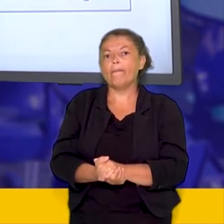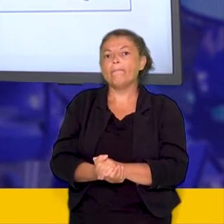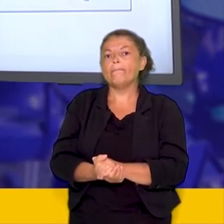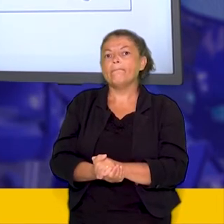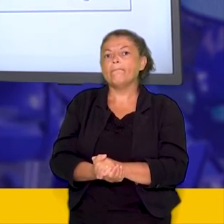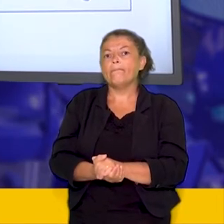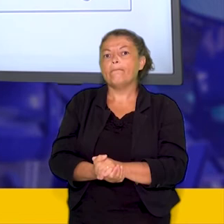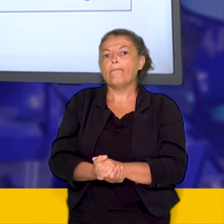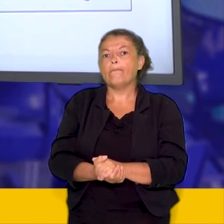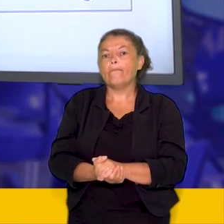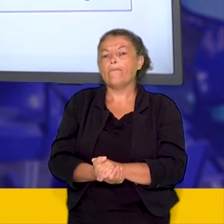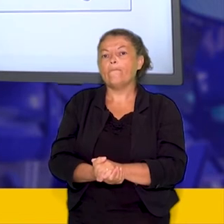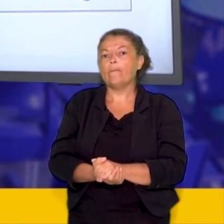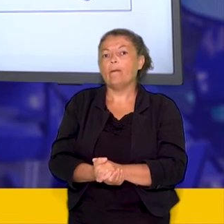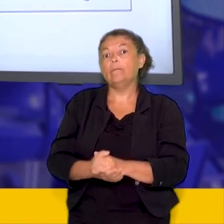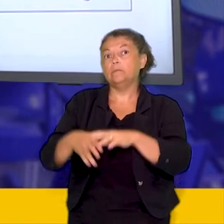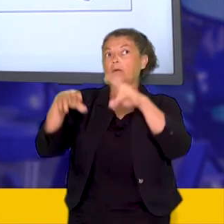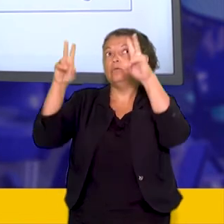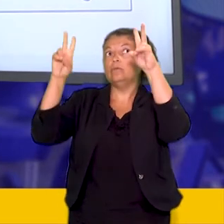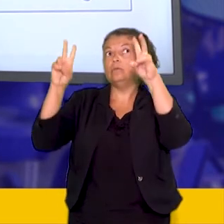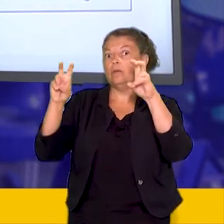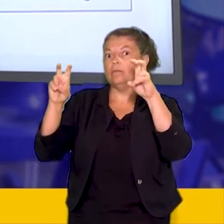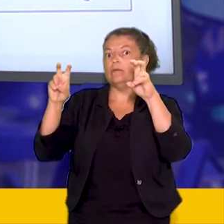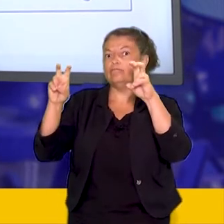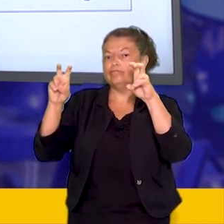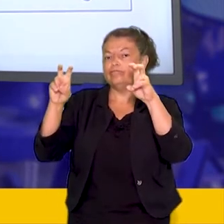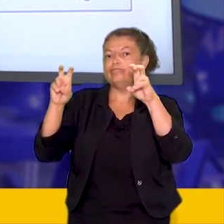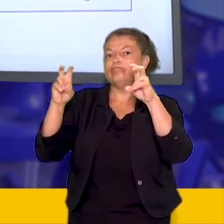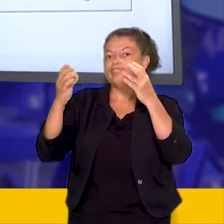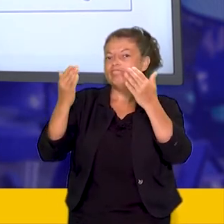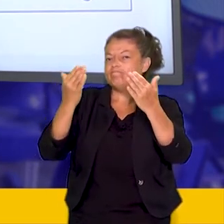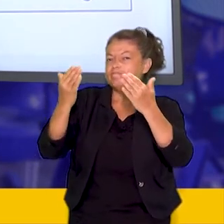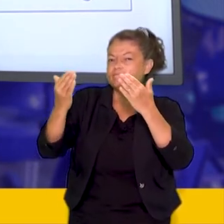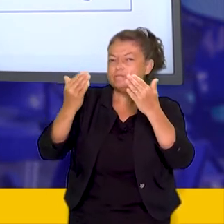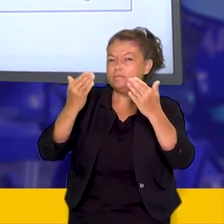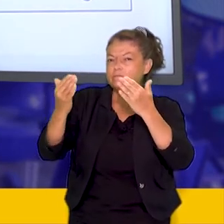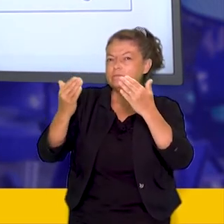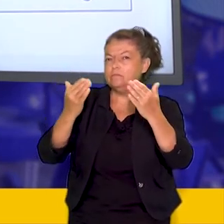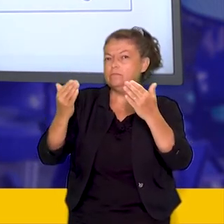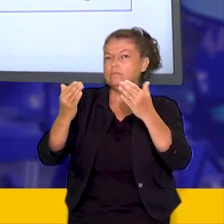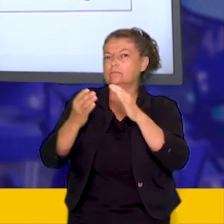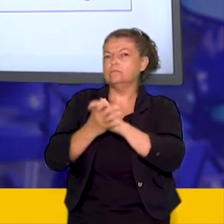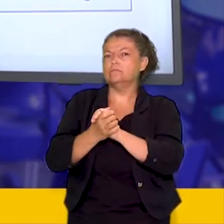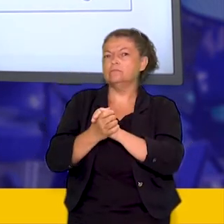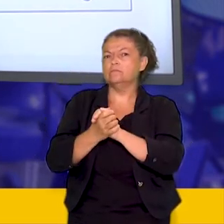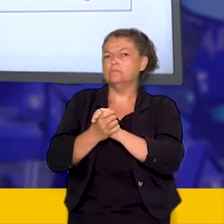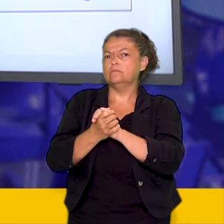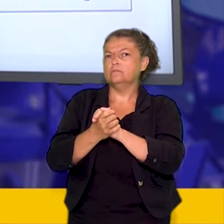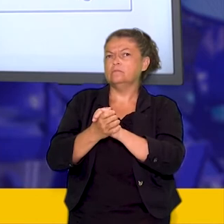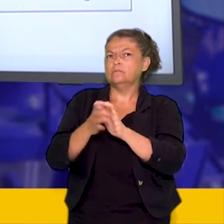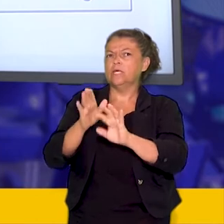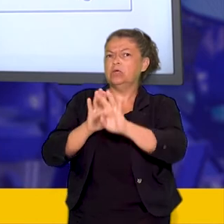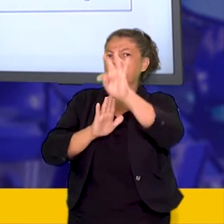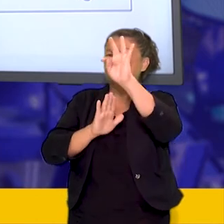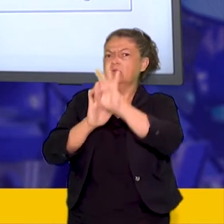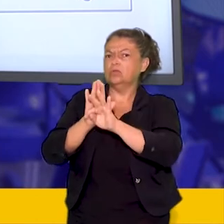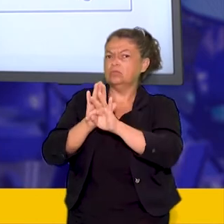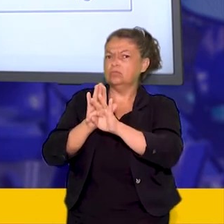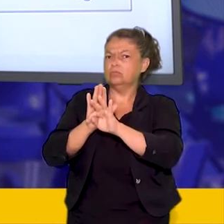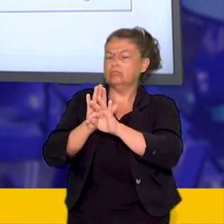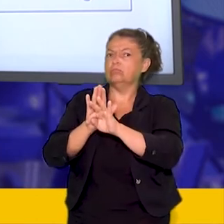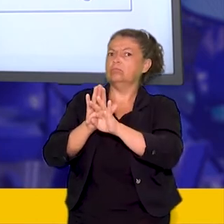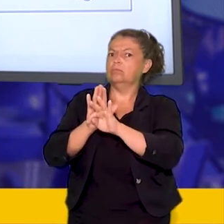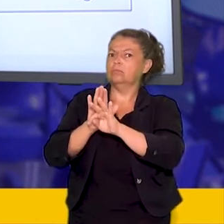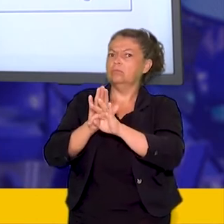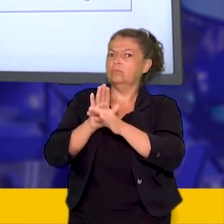voto de cabresto podemos identificar em qual contexto histórico e legal o voto de cabresto estava